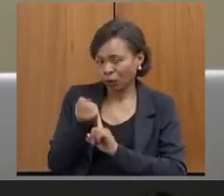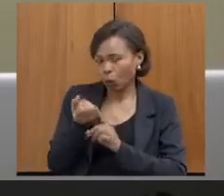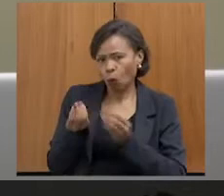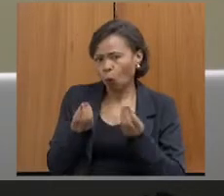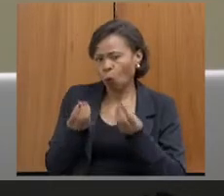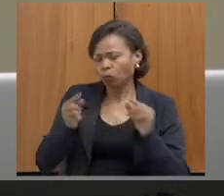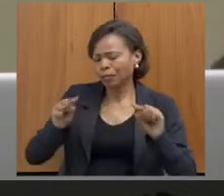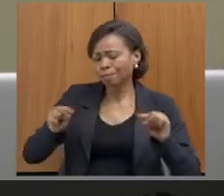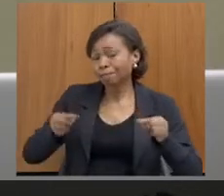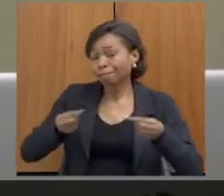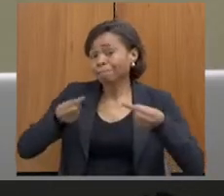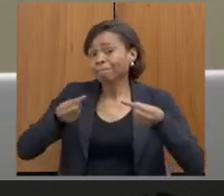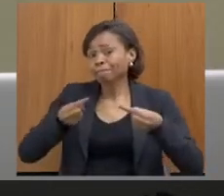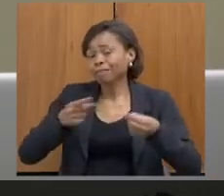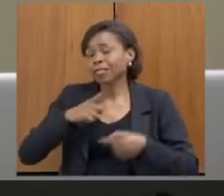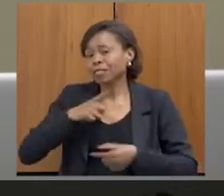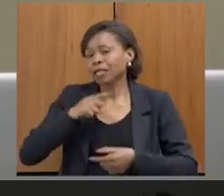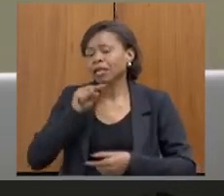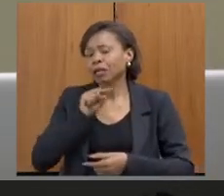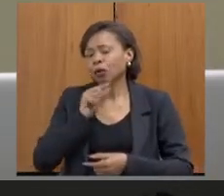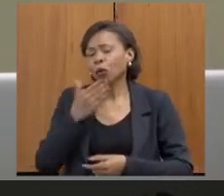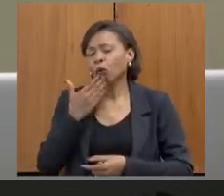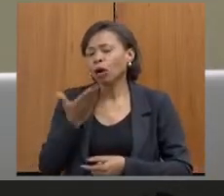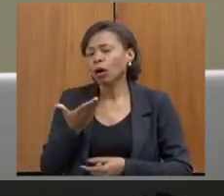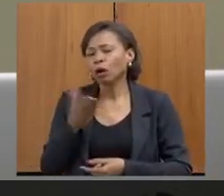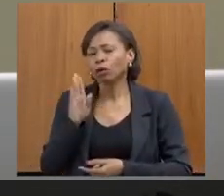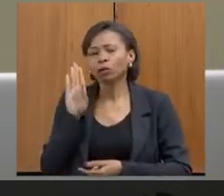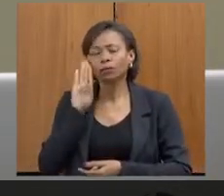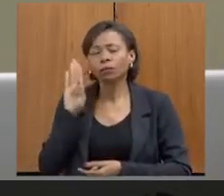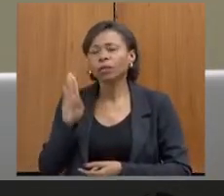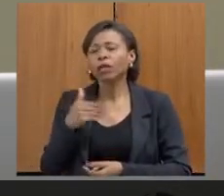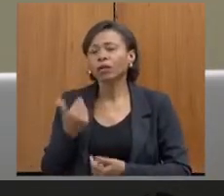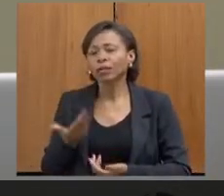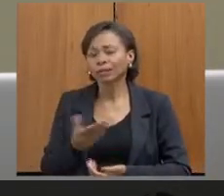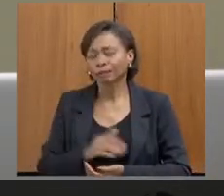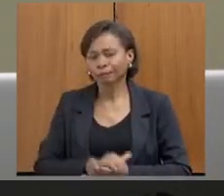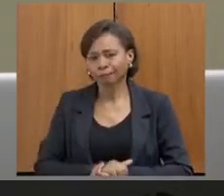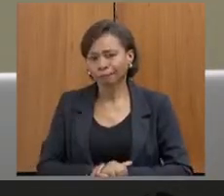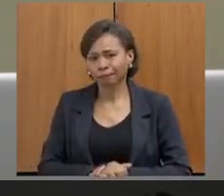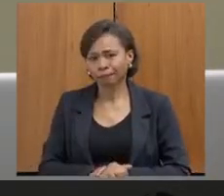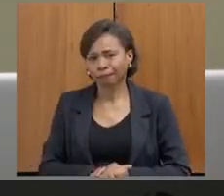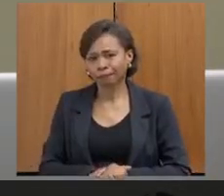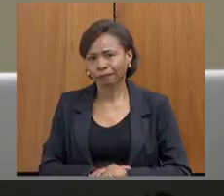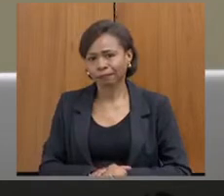diria para a gente aí dos principais desafios e demandas?